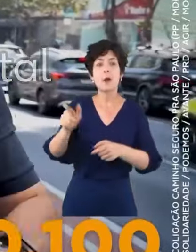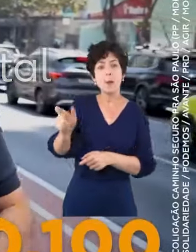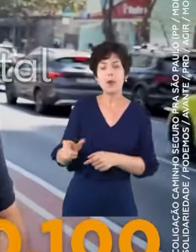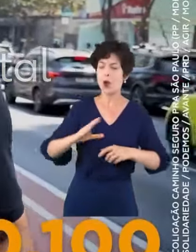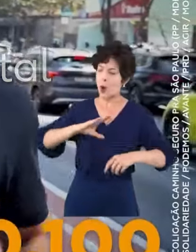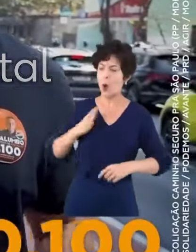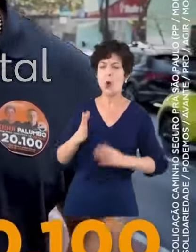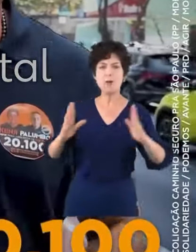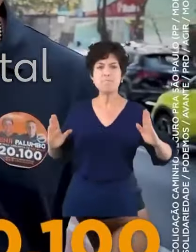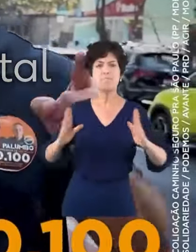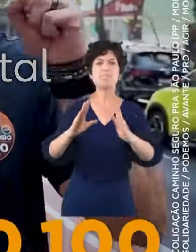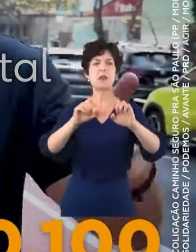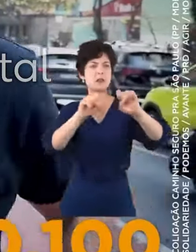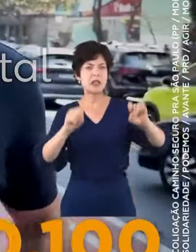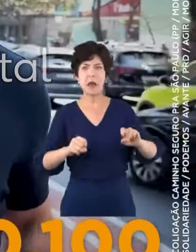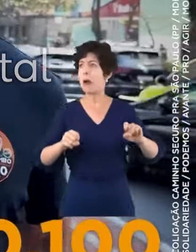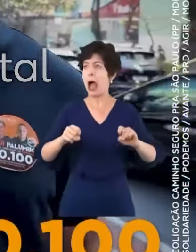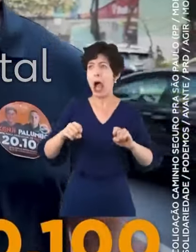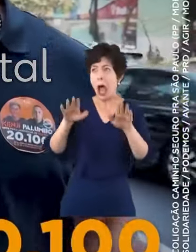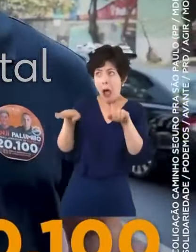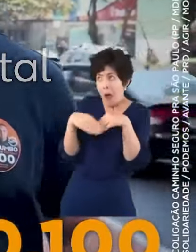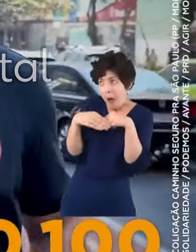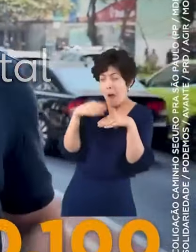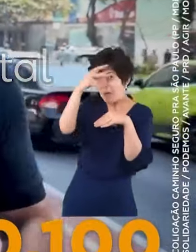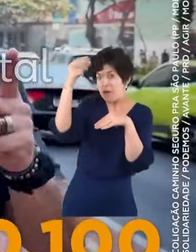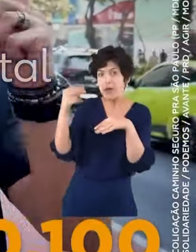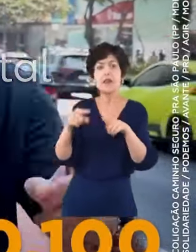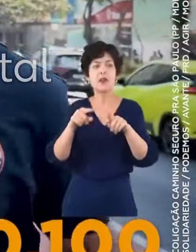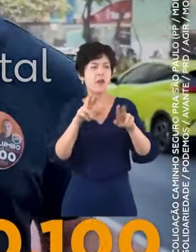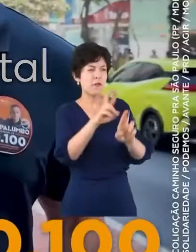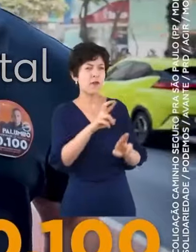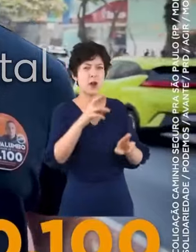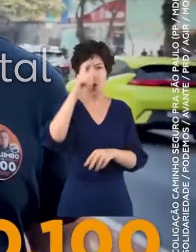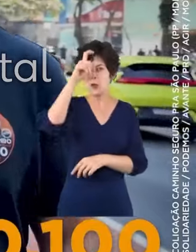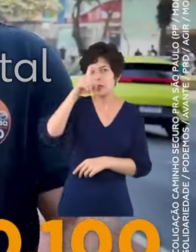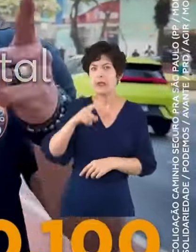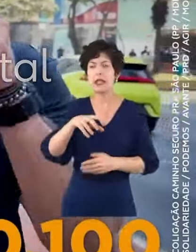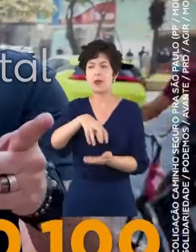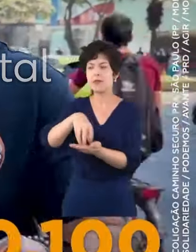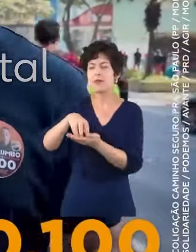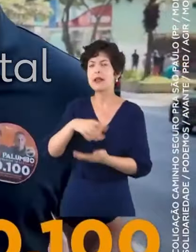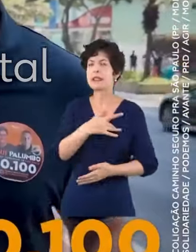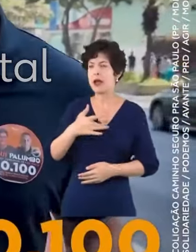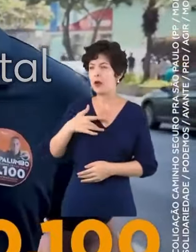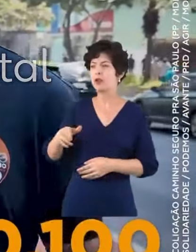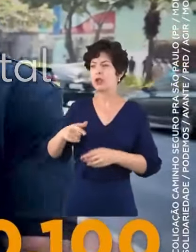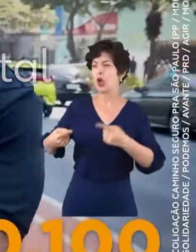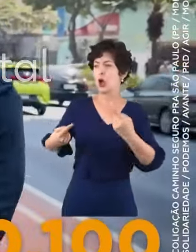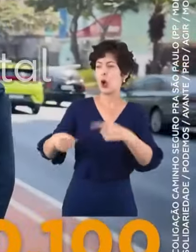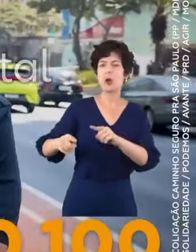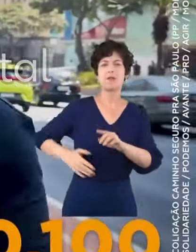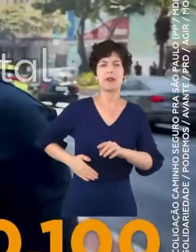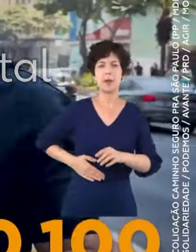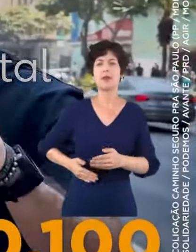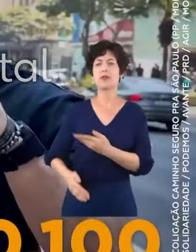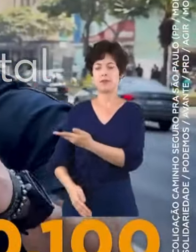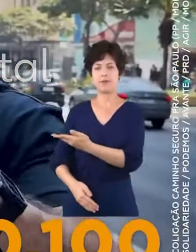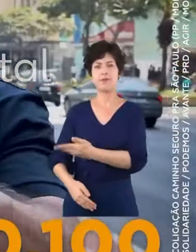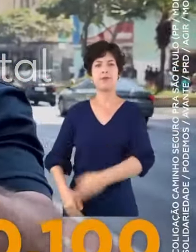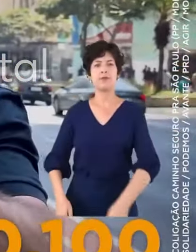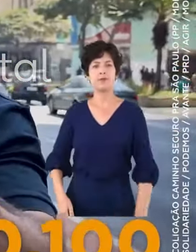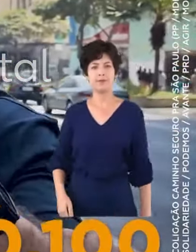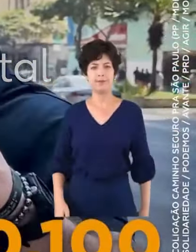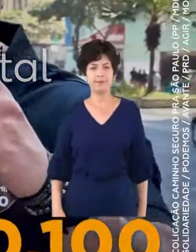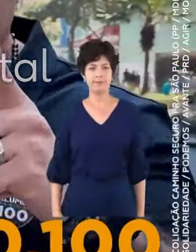gente precisa de alguém com coragem de enfrentar o sistema. Que não se renda ao prefeito, que fiscaliza o hospital, unidade básica de saúde e contra corrupto e vagabundo, queijo do Palumbo, vinte e cem.